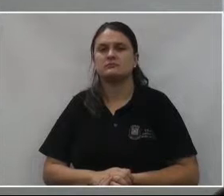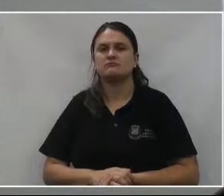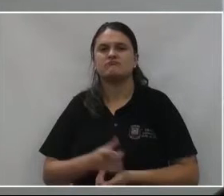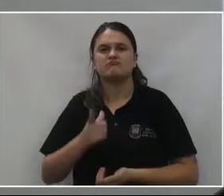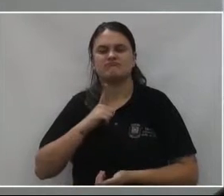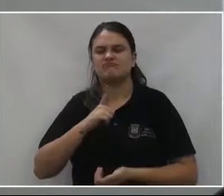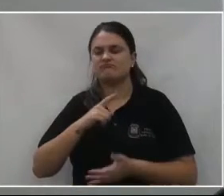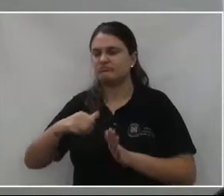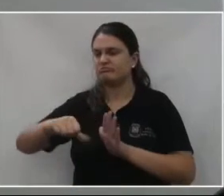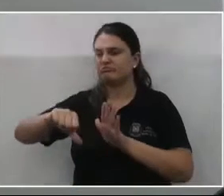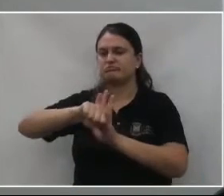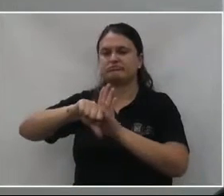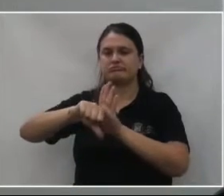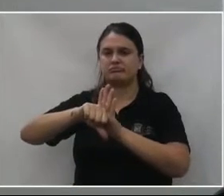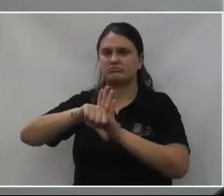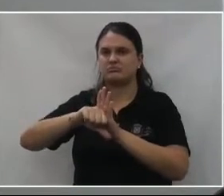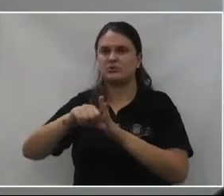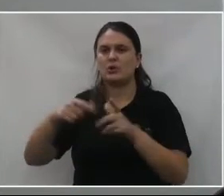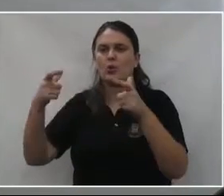Situação dos Mictori.